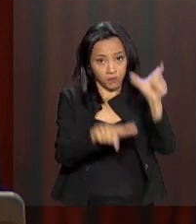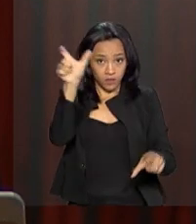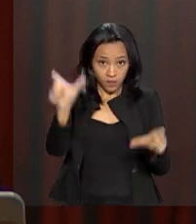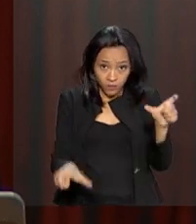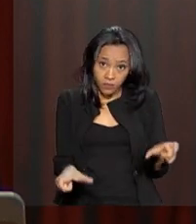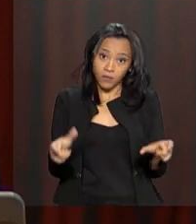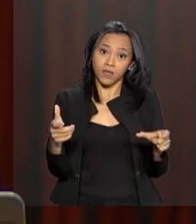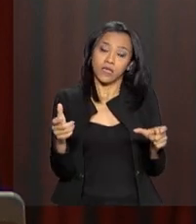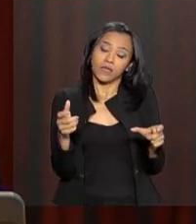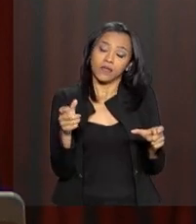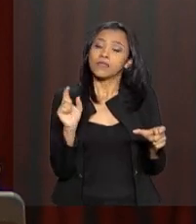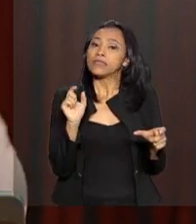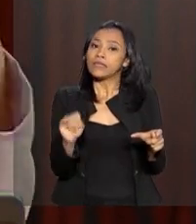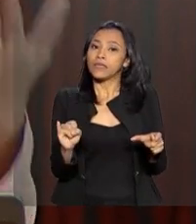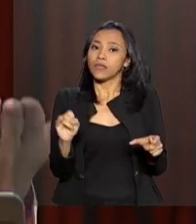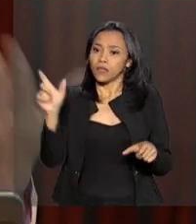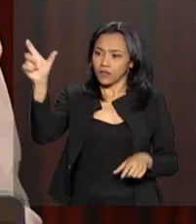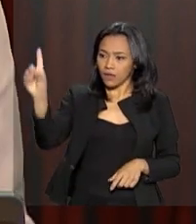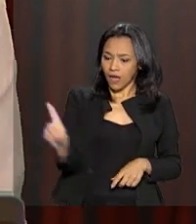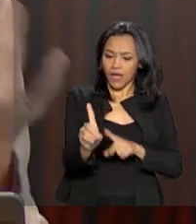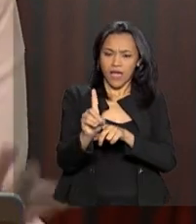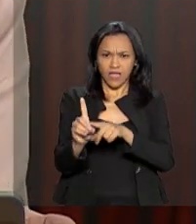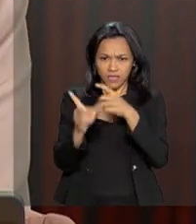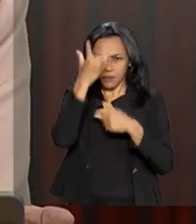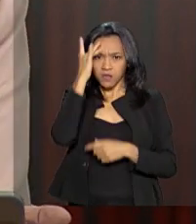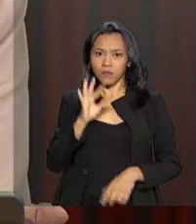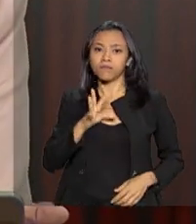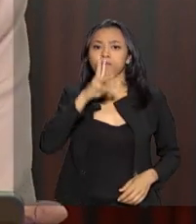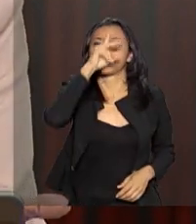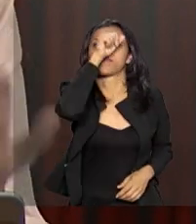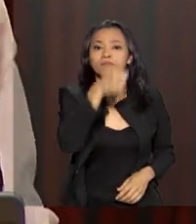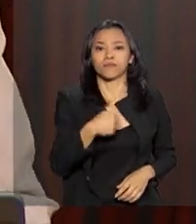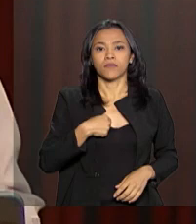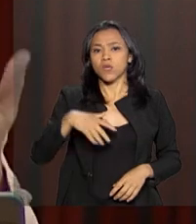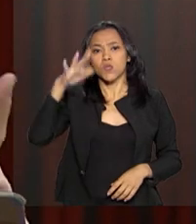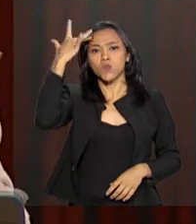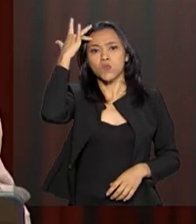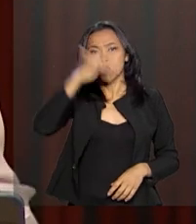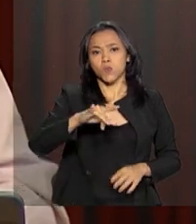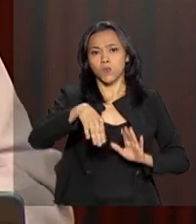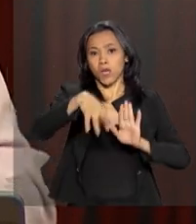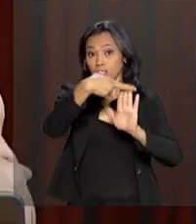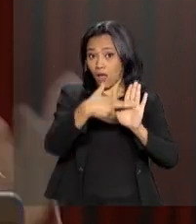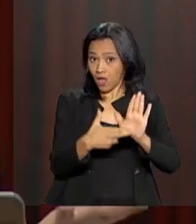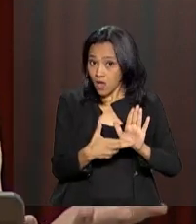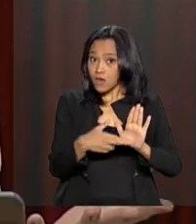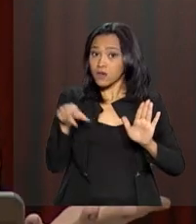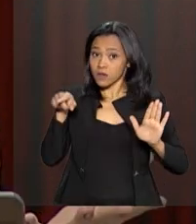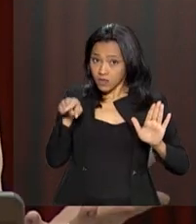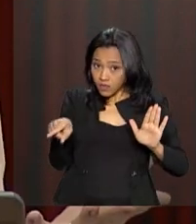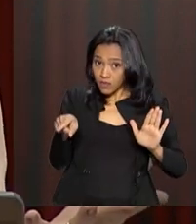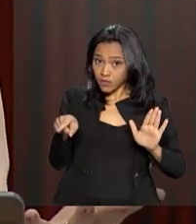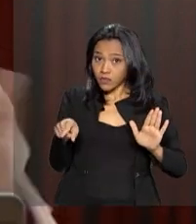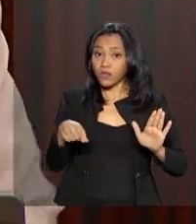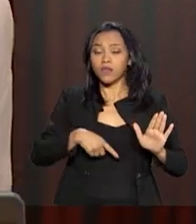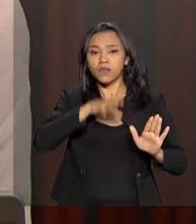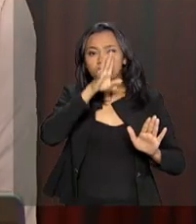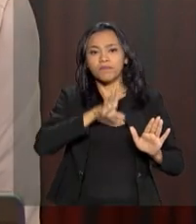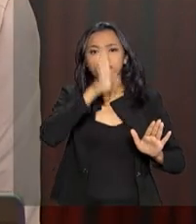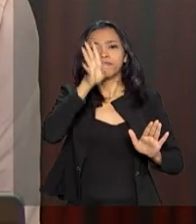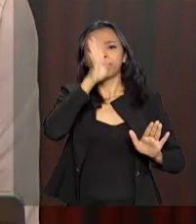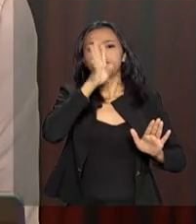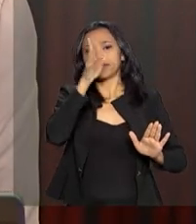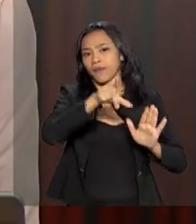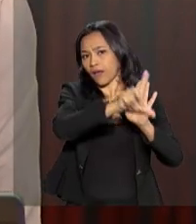eventualmente venha a descumprir a regra do jogo, que eventualmente venha a violar as leis do